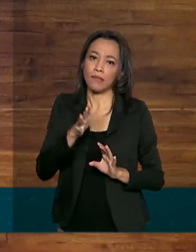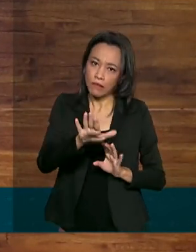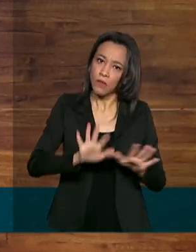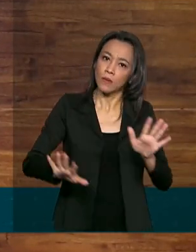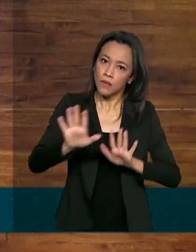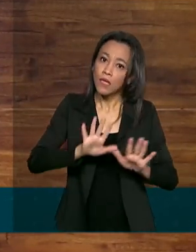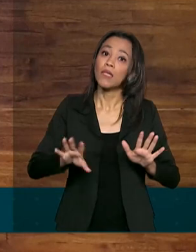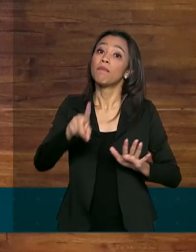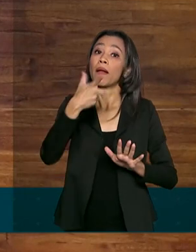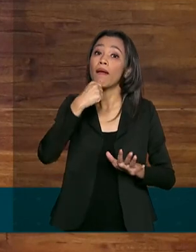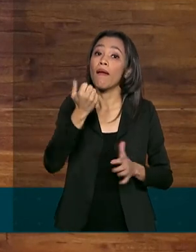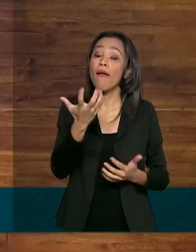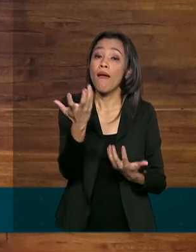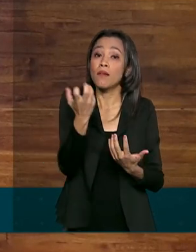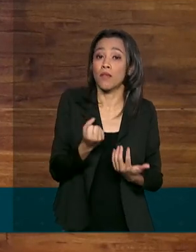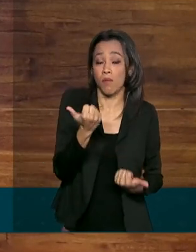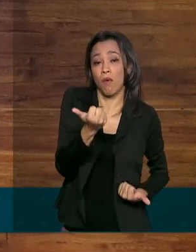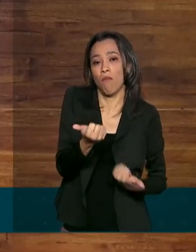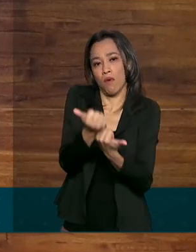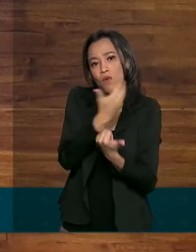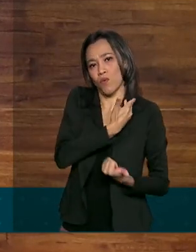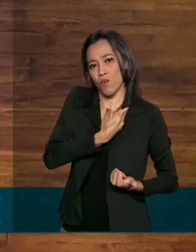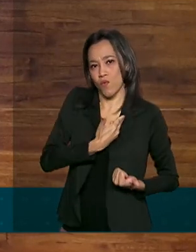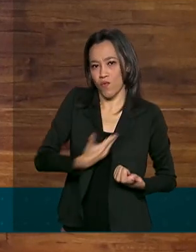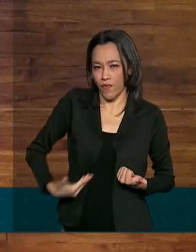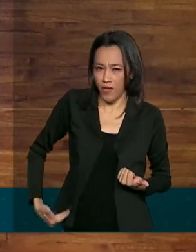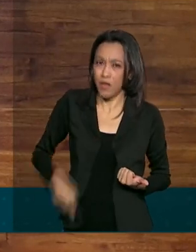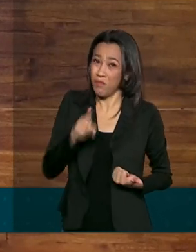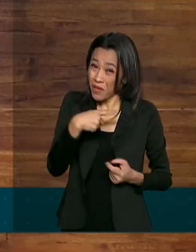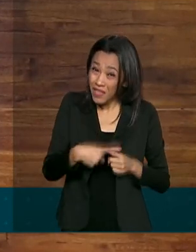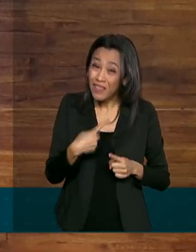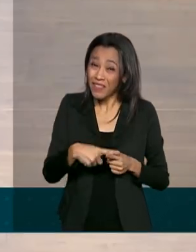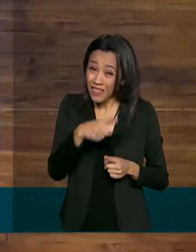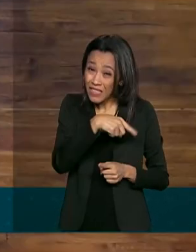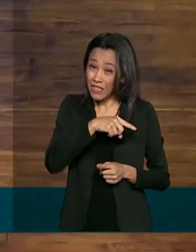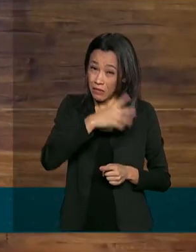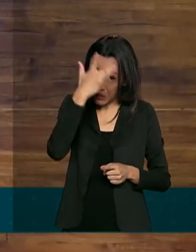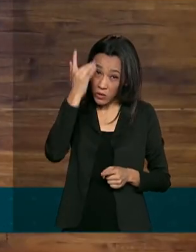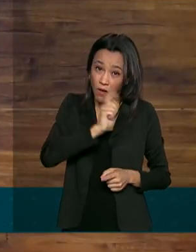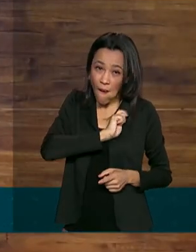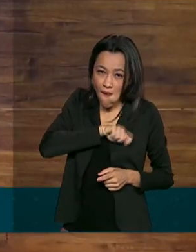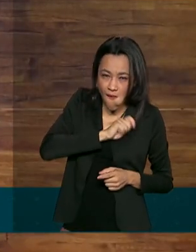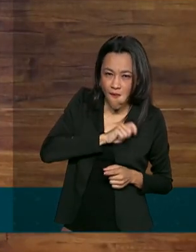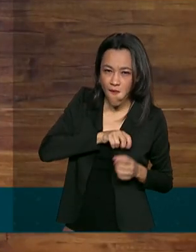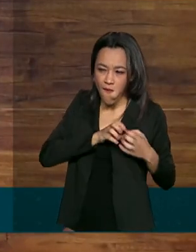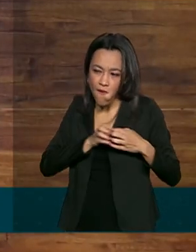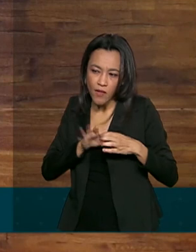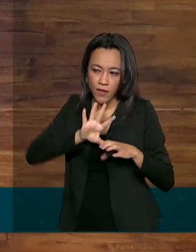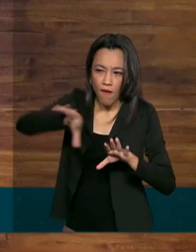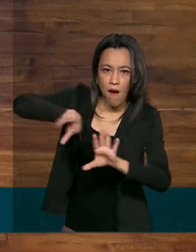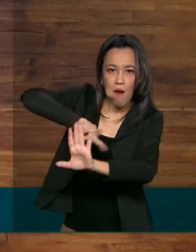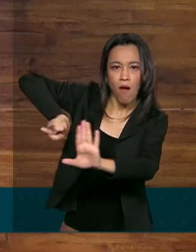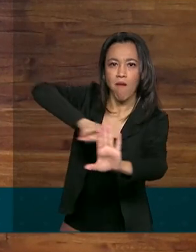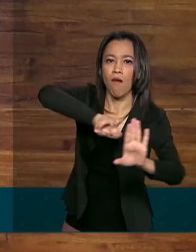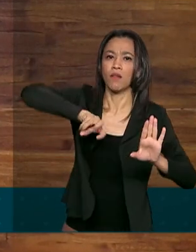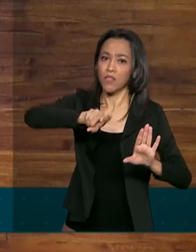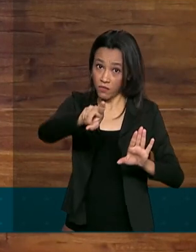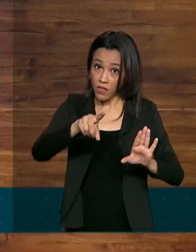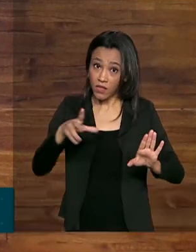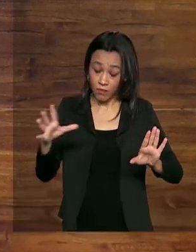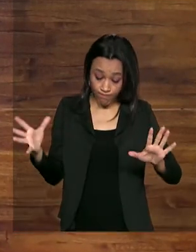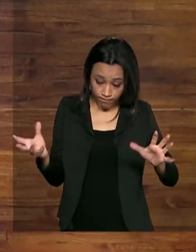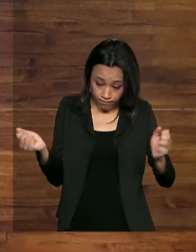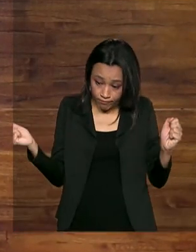emergencial do governo, porque esse público tem sido um público bastante visado pelos golpistas. Se você acha que foi vítima de algum golpe, a